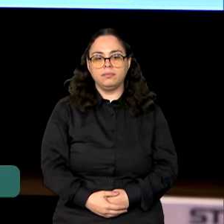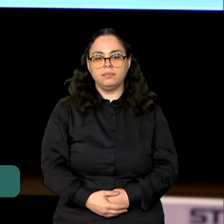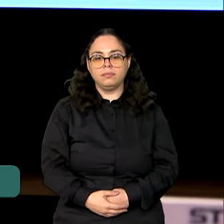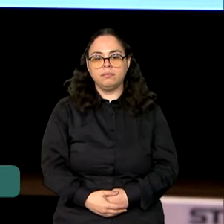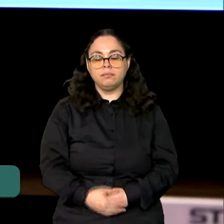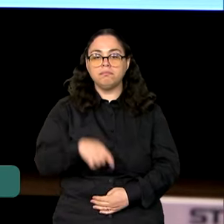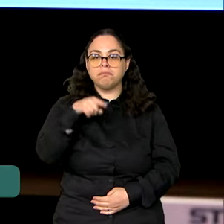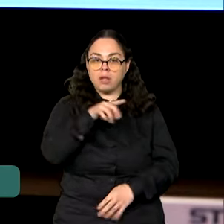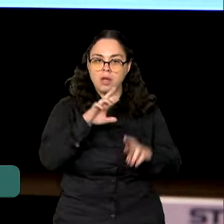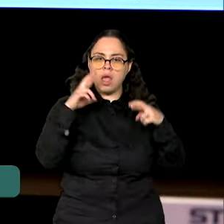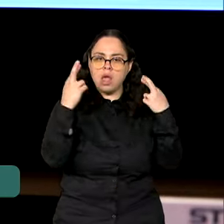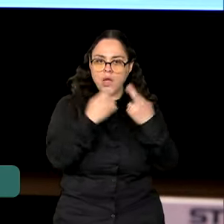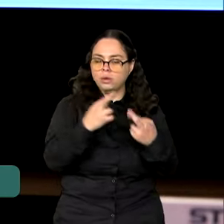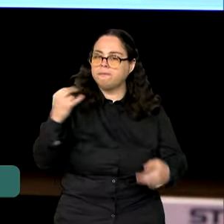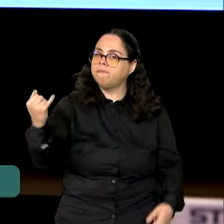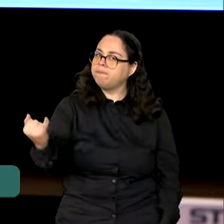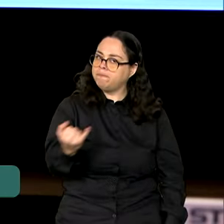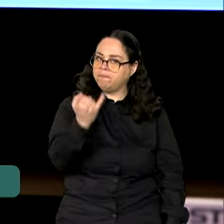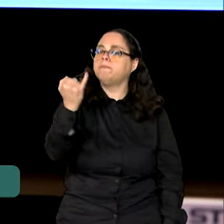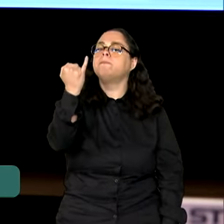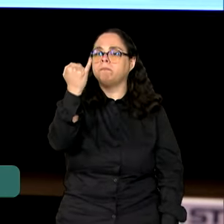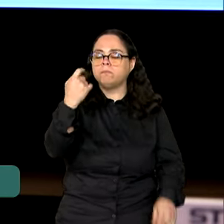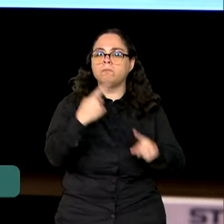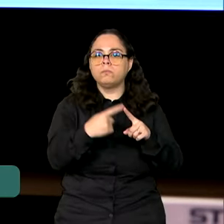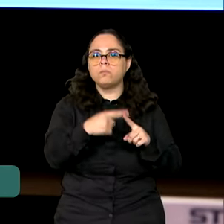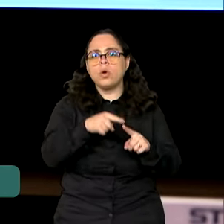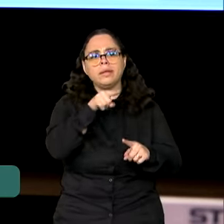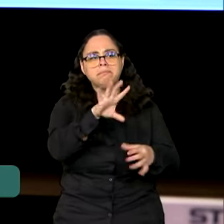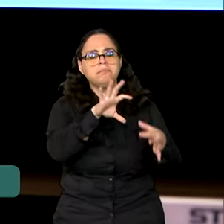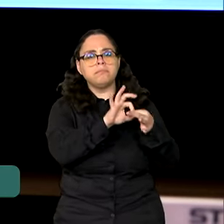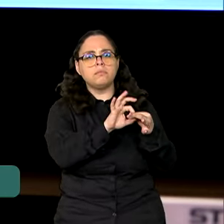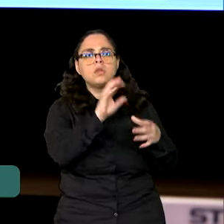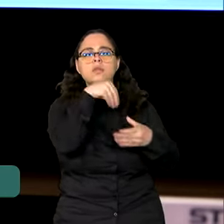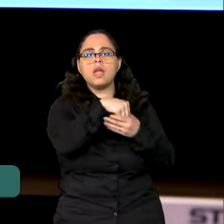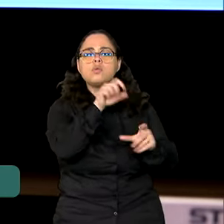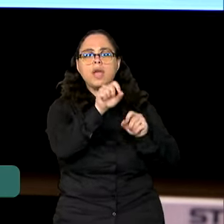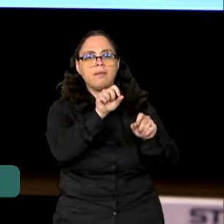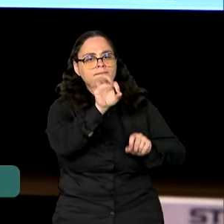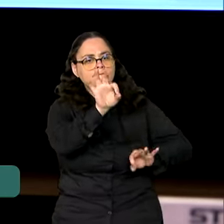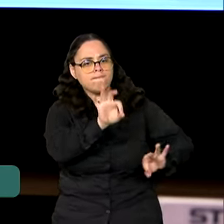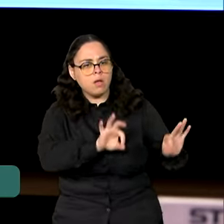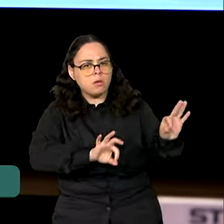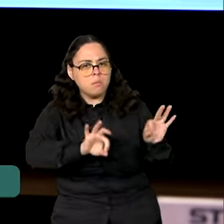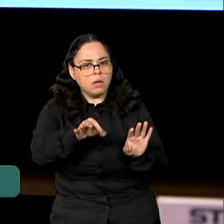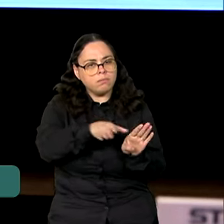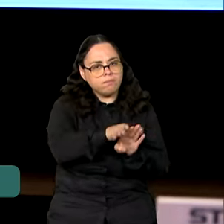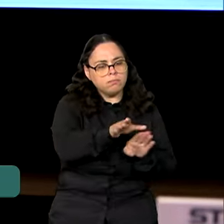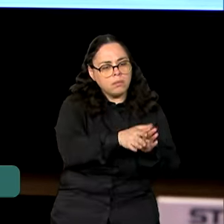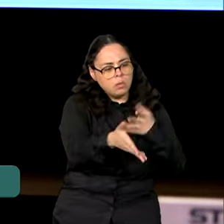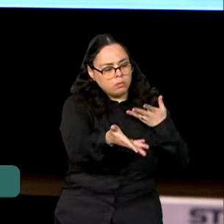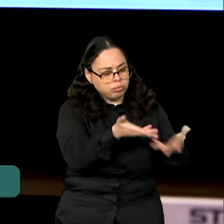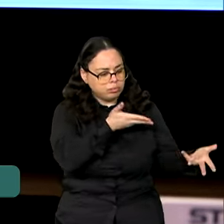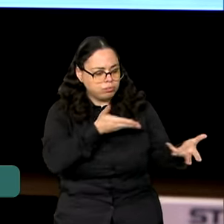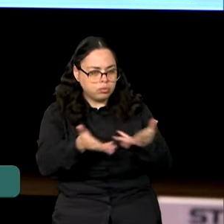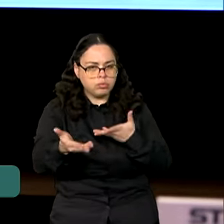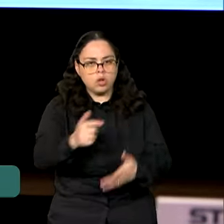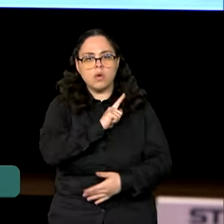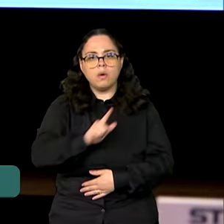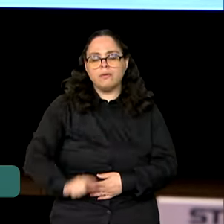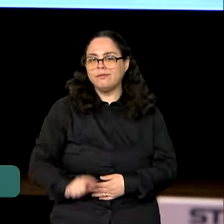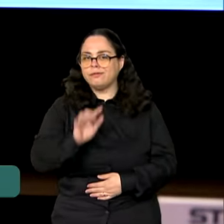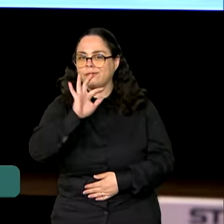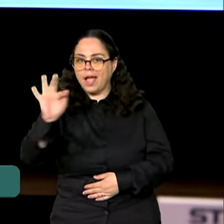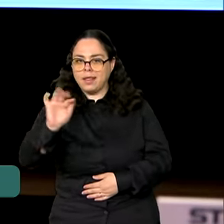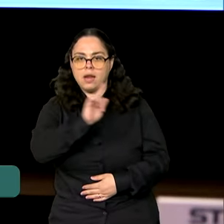Essa reunião é muito importante porque ela vai organizar melhor a sinergia entre governo federal e